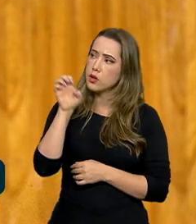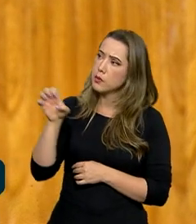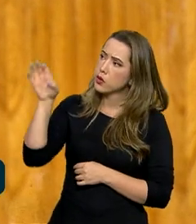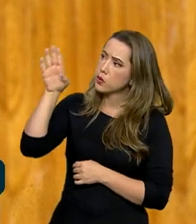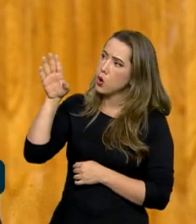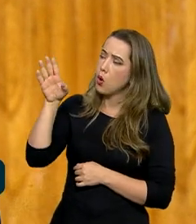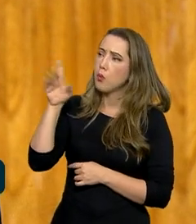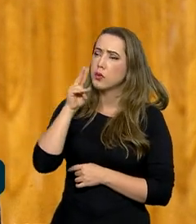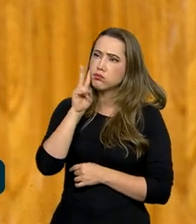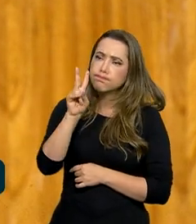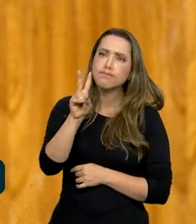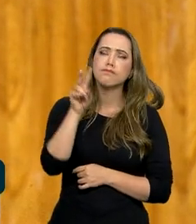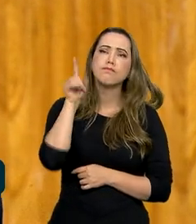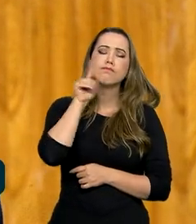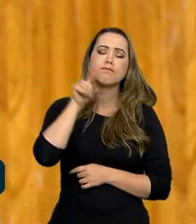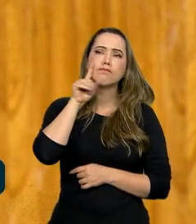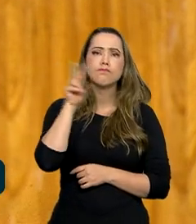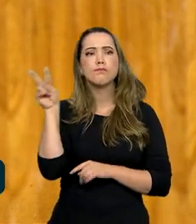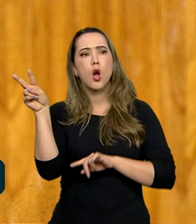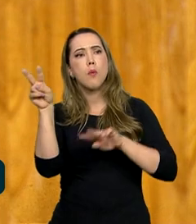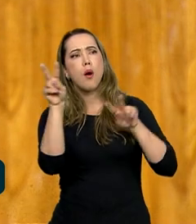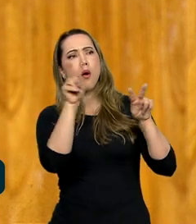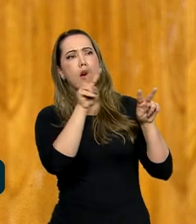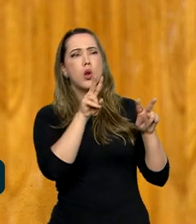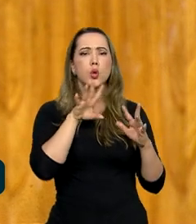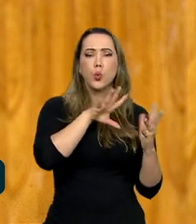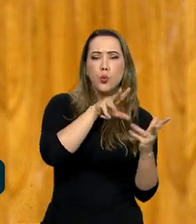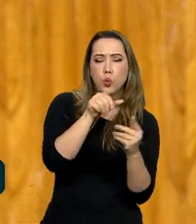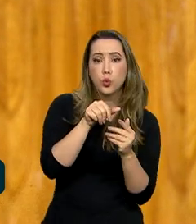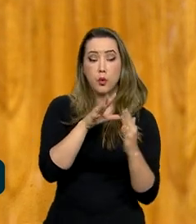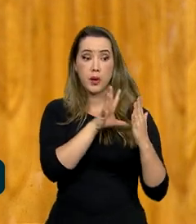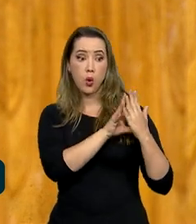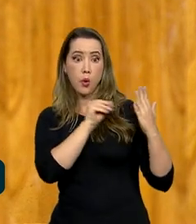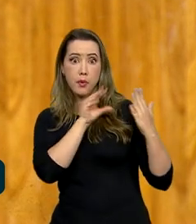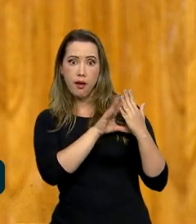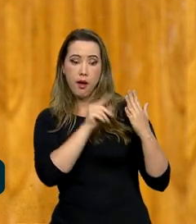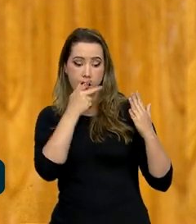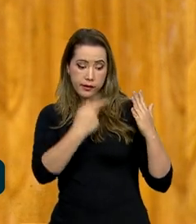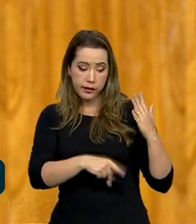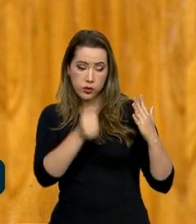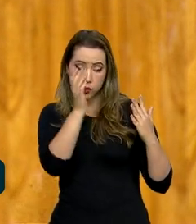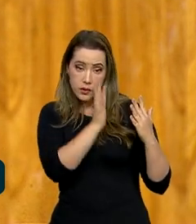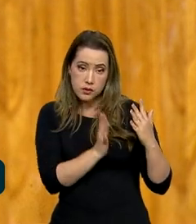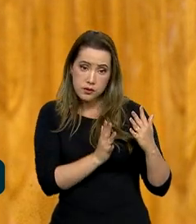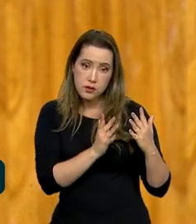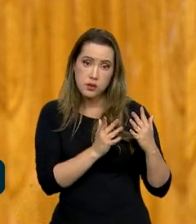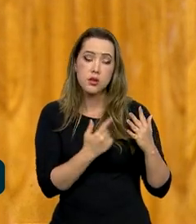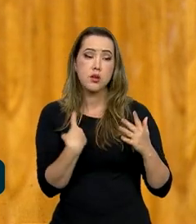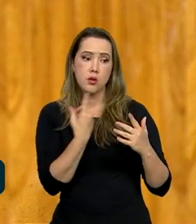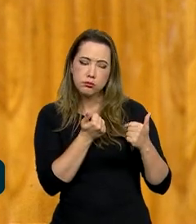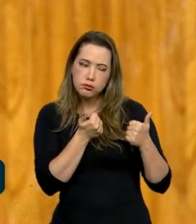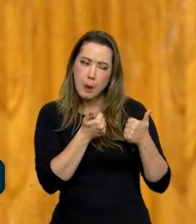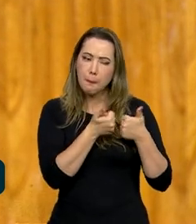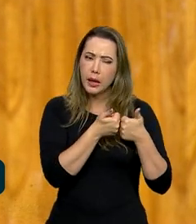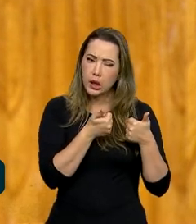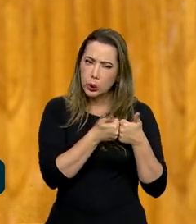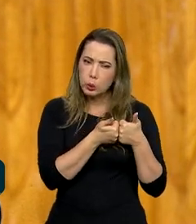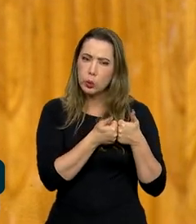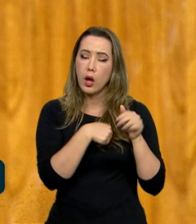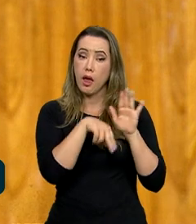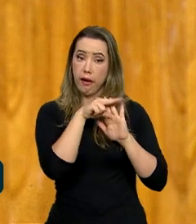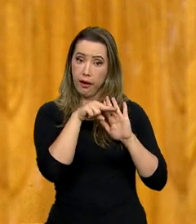Estados Unidos, nós estamos olhando para as boas práticas do mundo inteiro e procurando estabelecer e nos aproximar